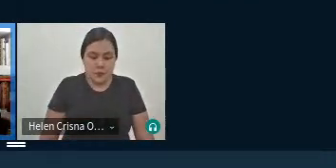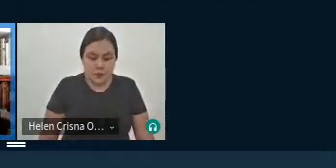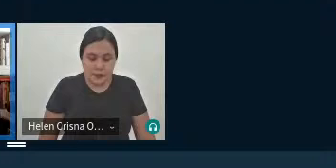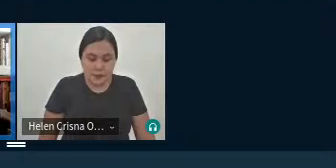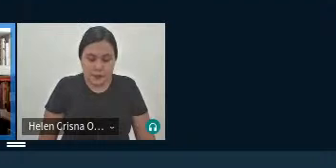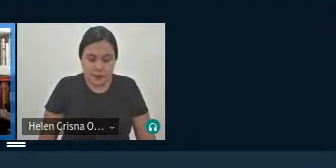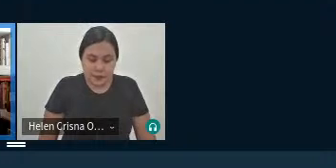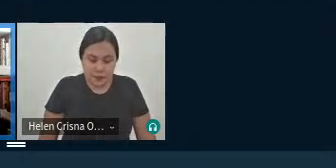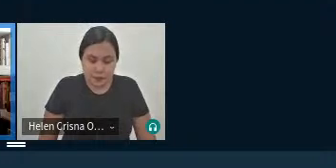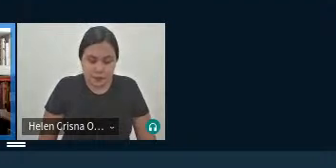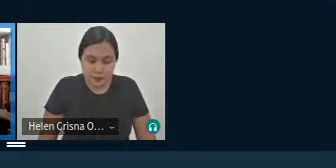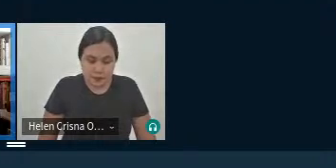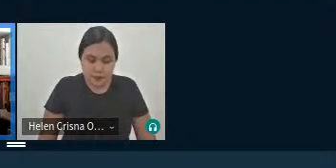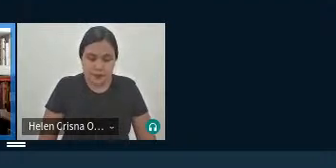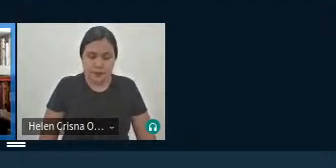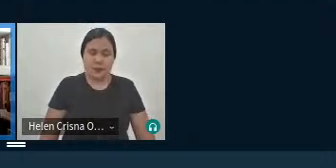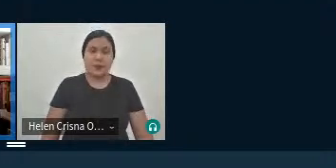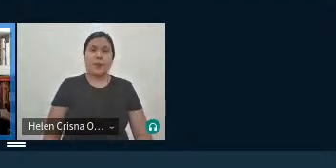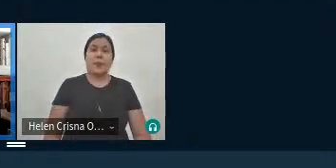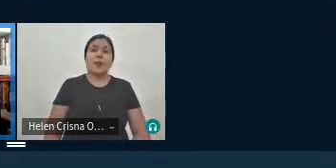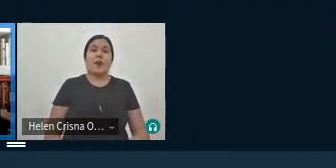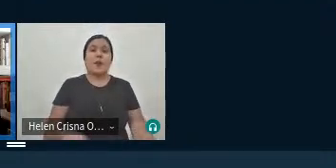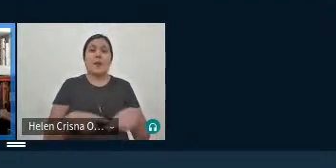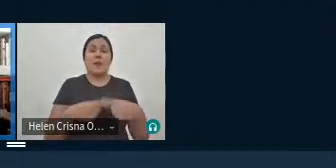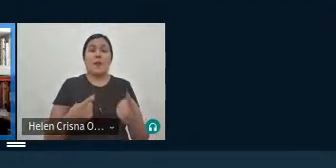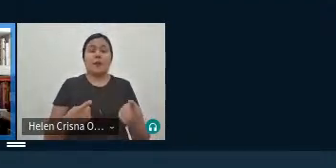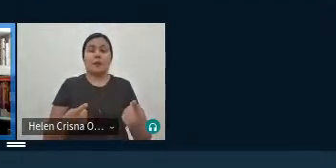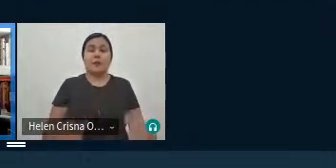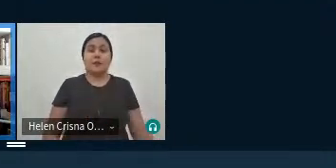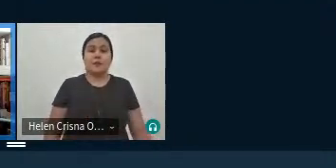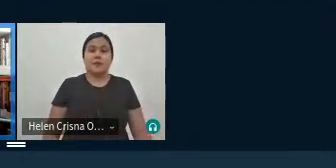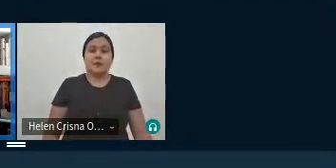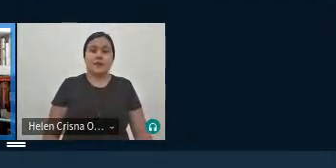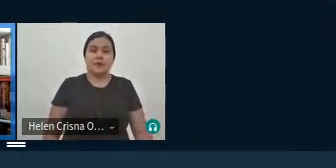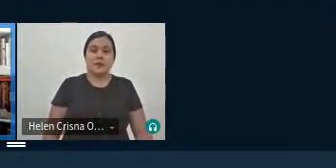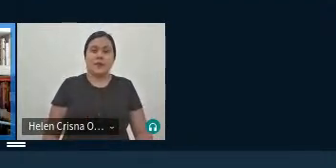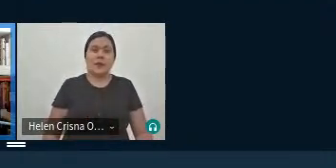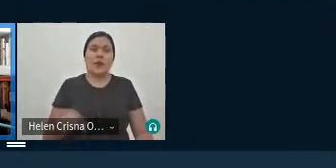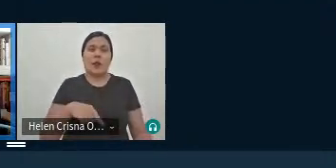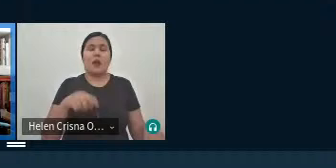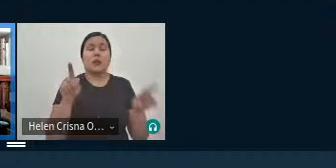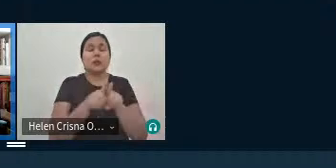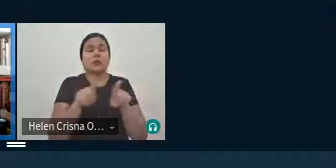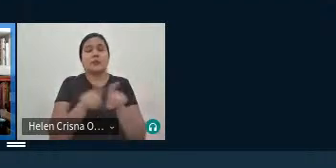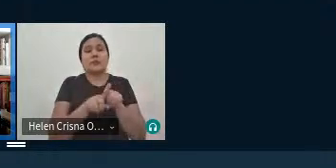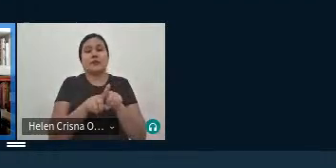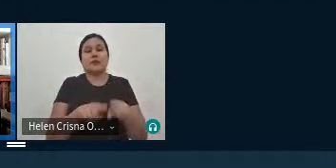amérito né nessa questão mas por outro lado há aqui também né